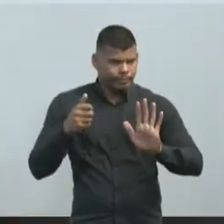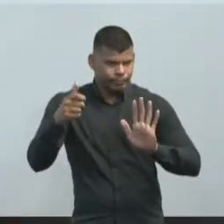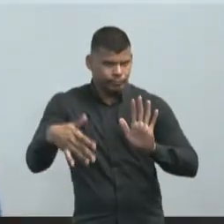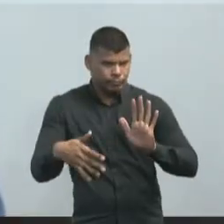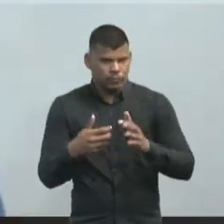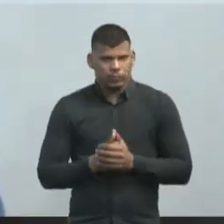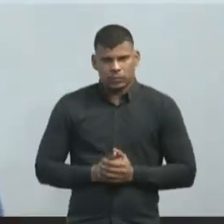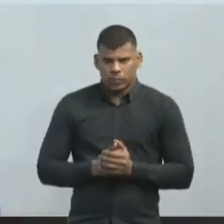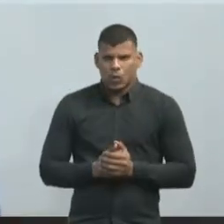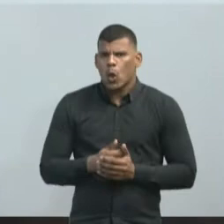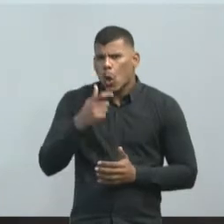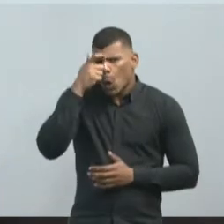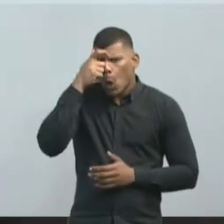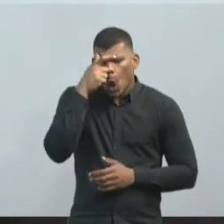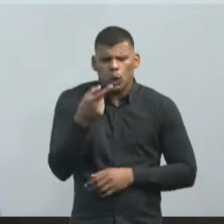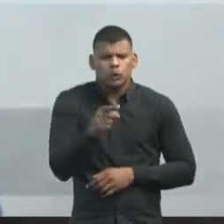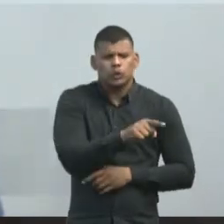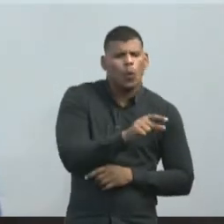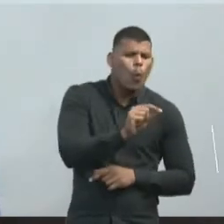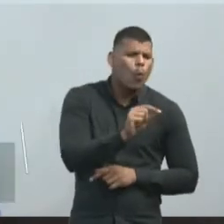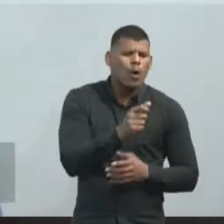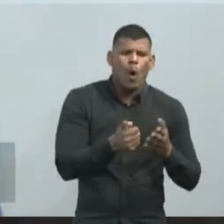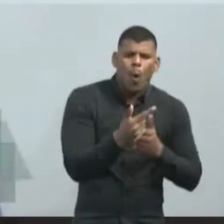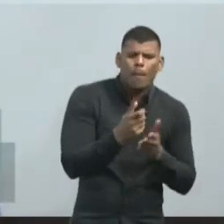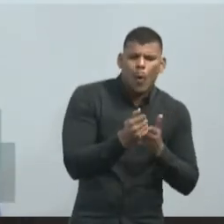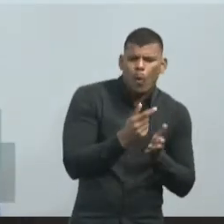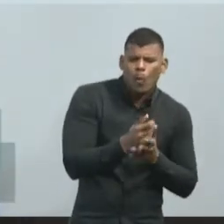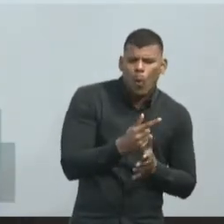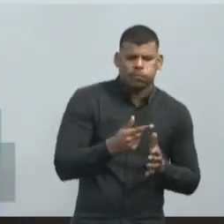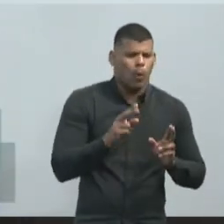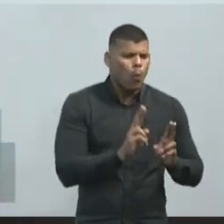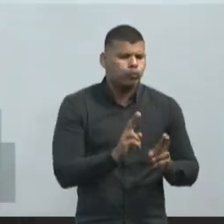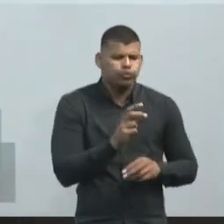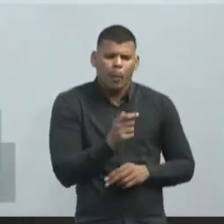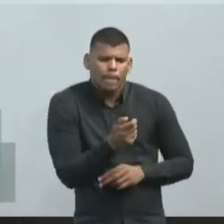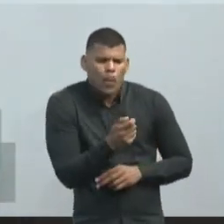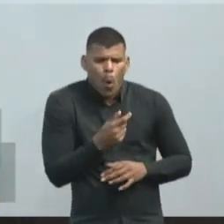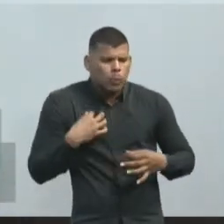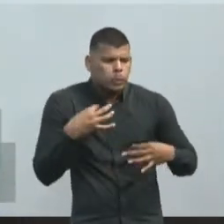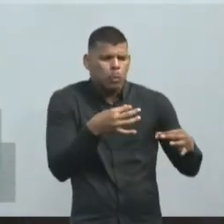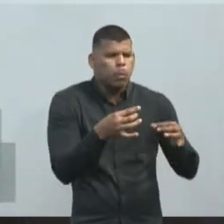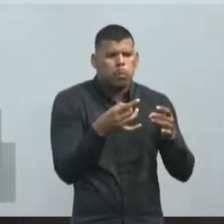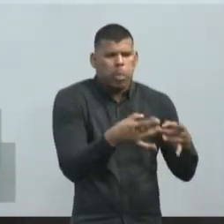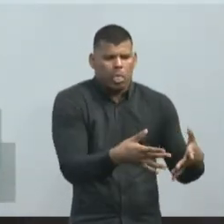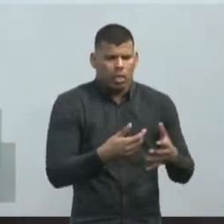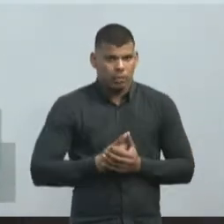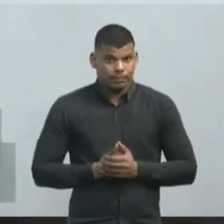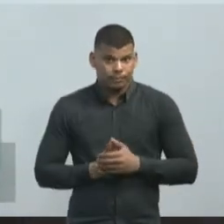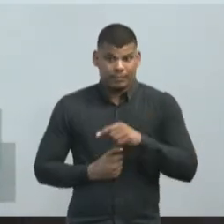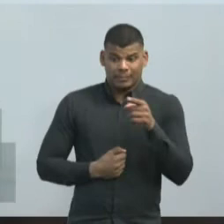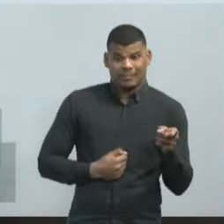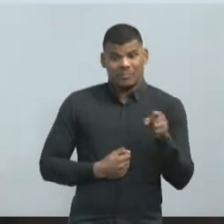A lógica da moda descartável é compre muito, use pouco e descarte rápido. Fazendo esse contraponto, a moda sustentável traz o conceito de